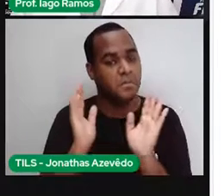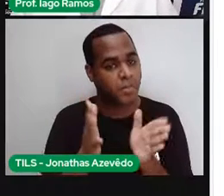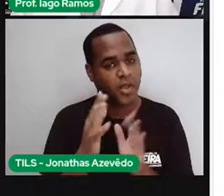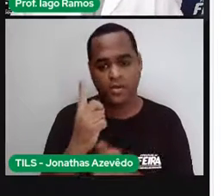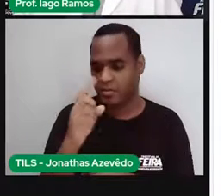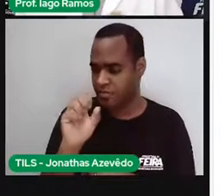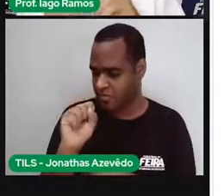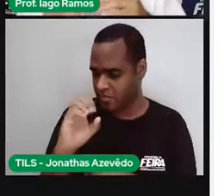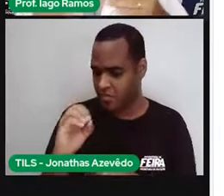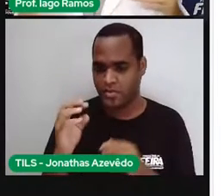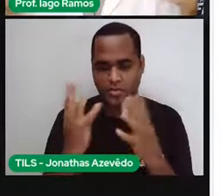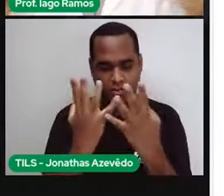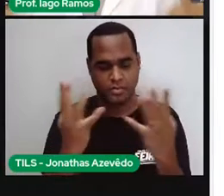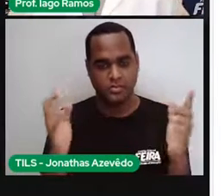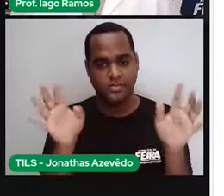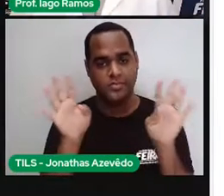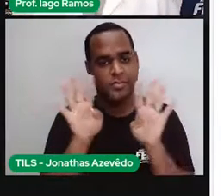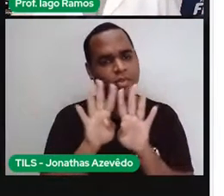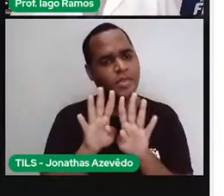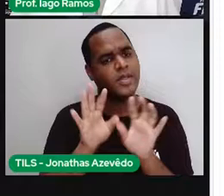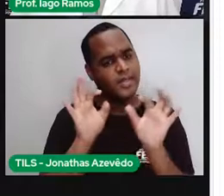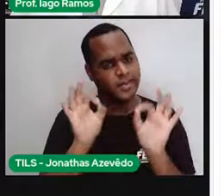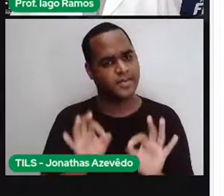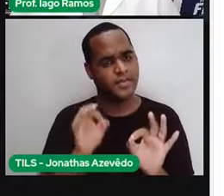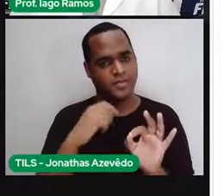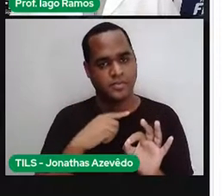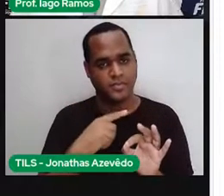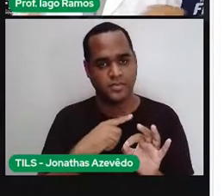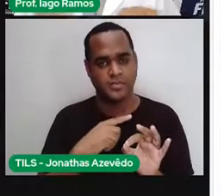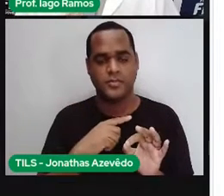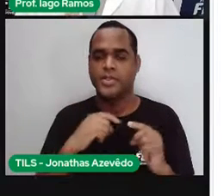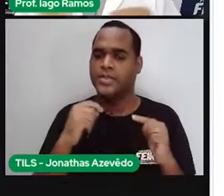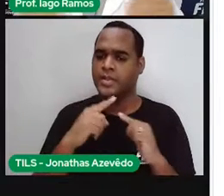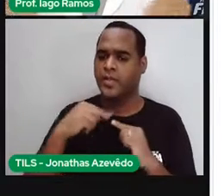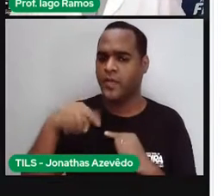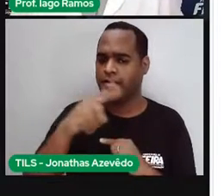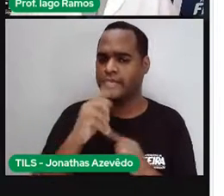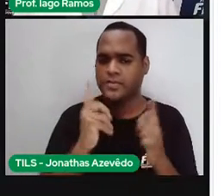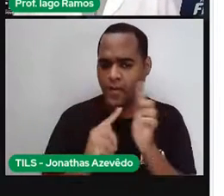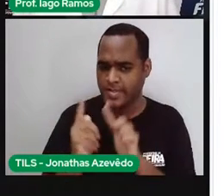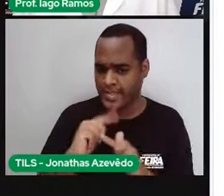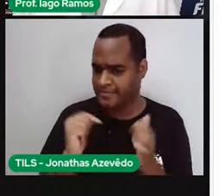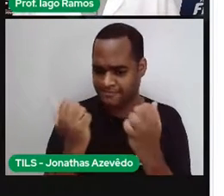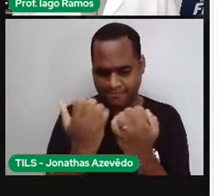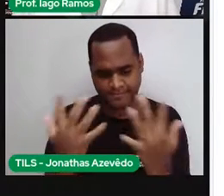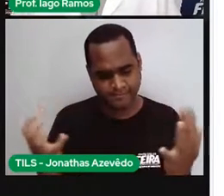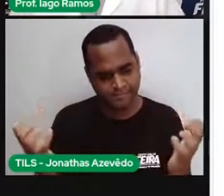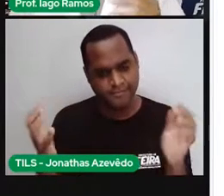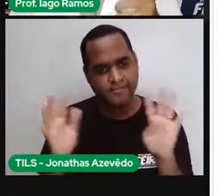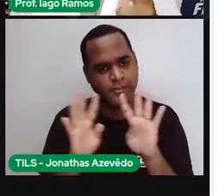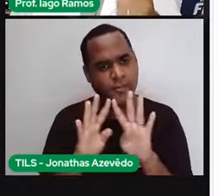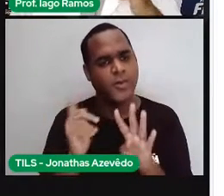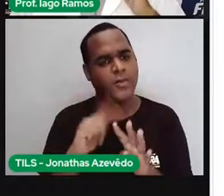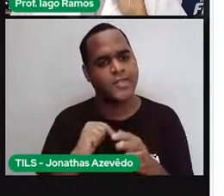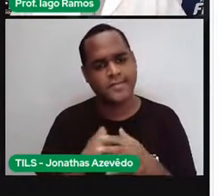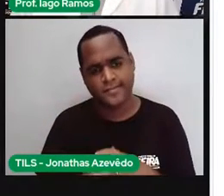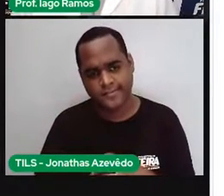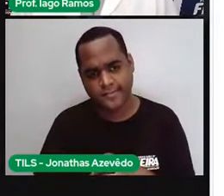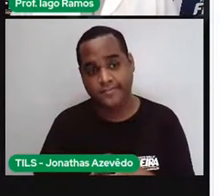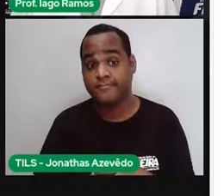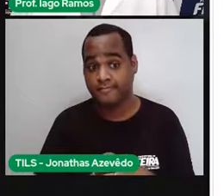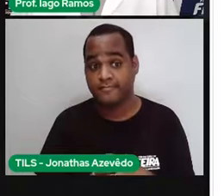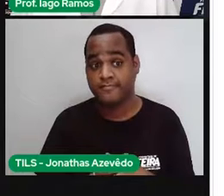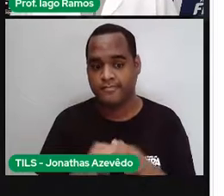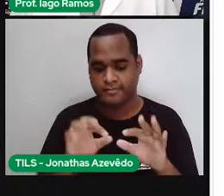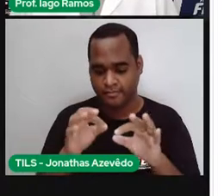de tela para poder contornar para poder cercar o terreno da praça o perímetro aqui não